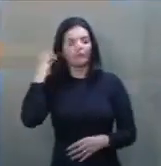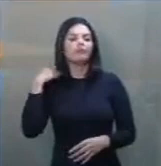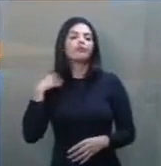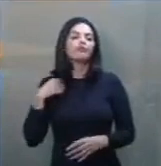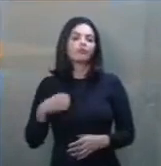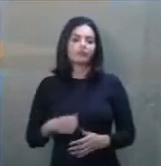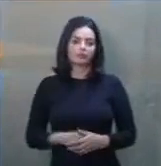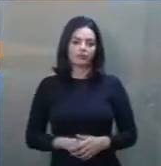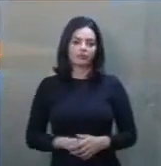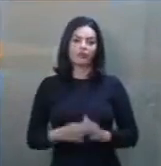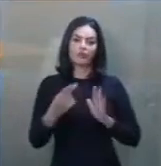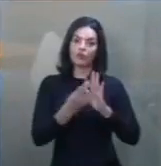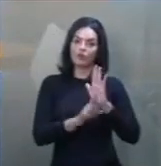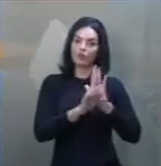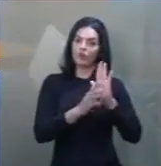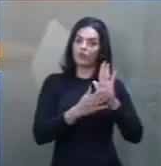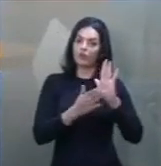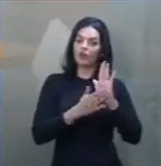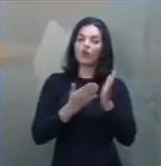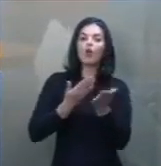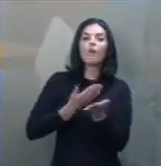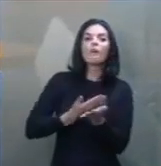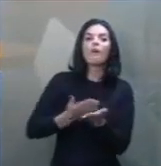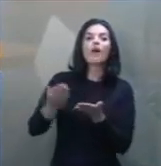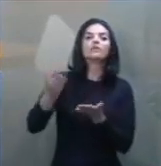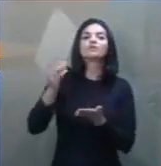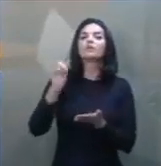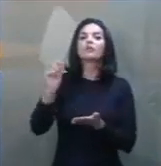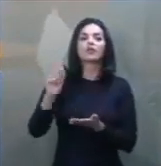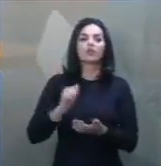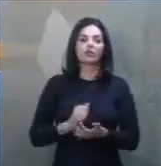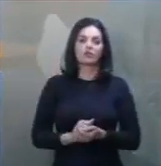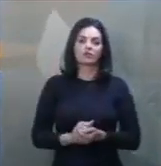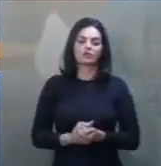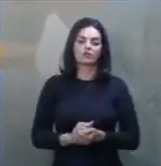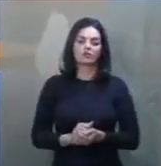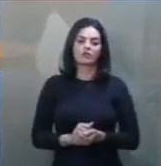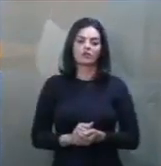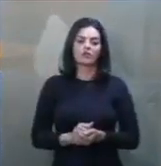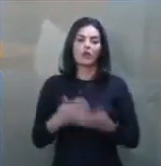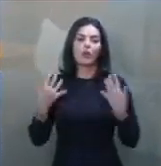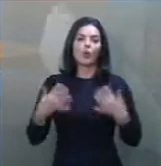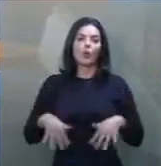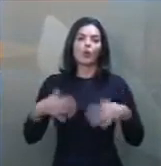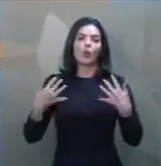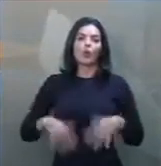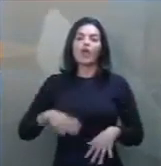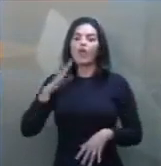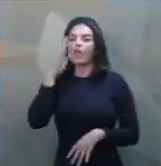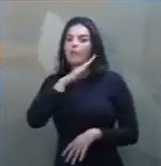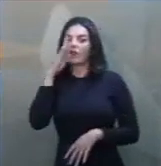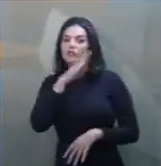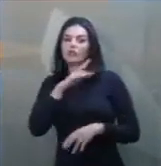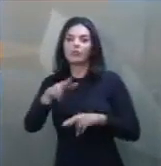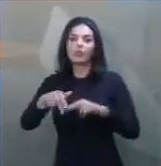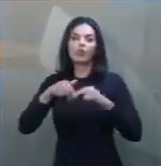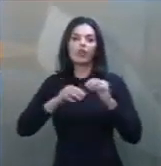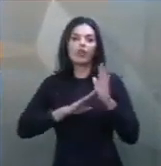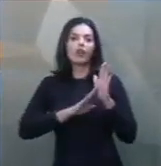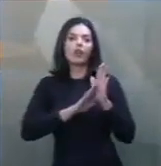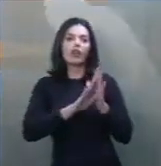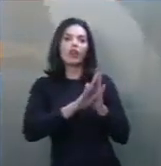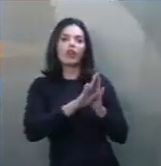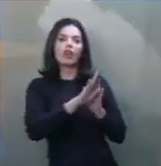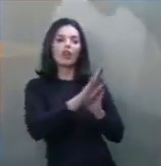O projeto de lei começa já de cara decretando um estado de emergência decorrente da elevação extraordinária